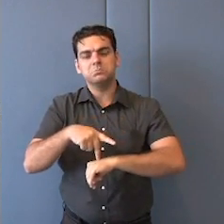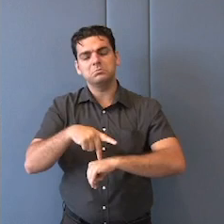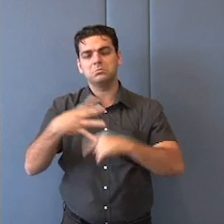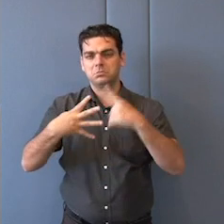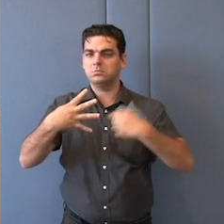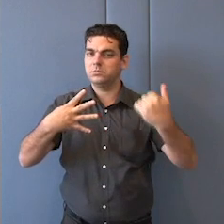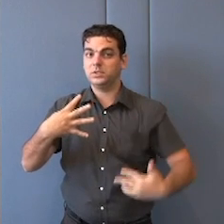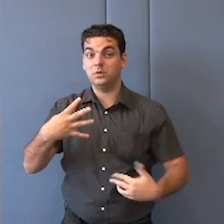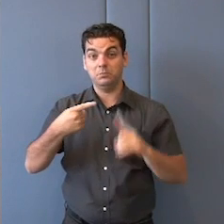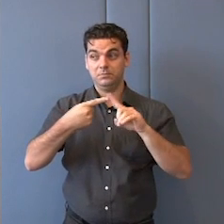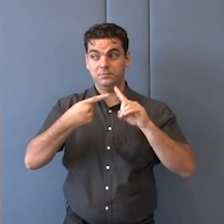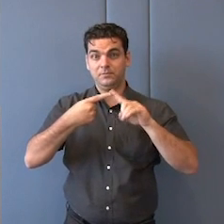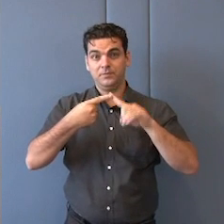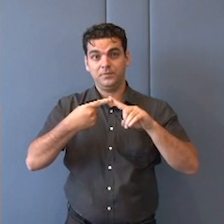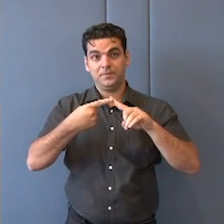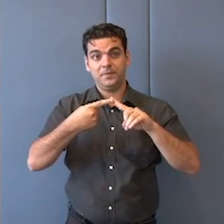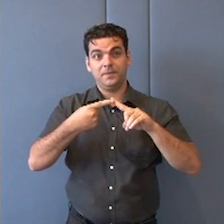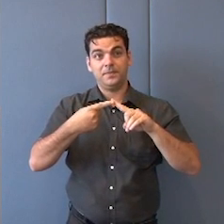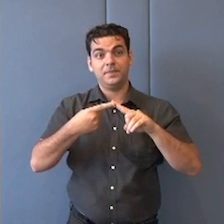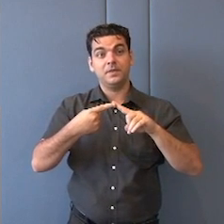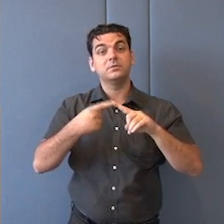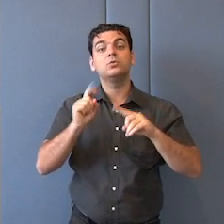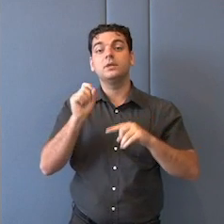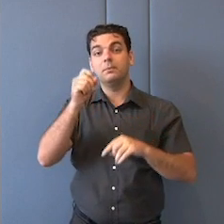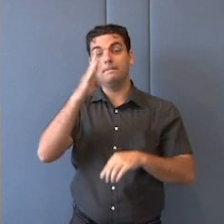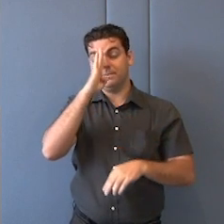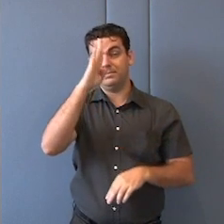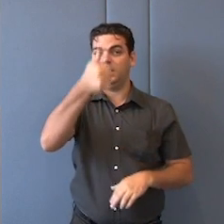O primeiro princípio que aparece ali é o da independência nacional.